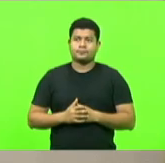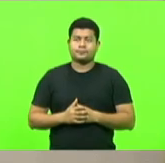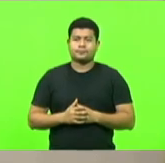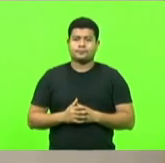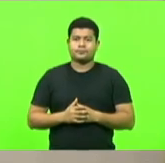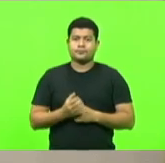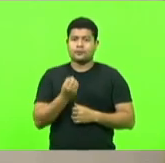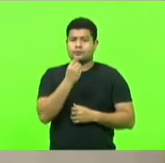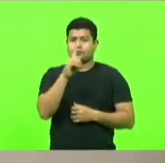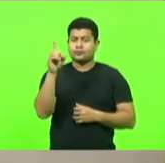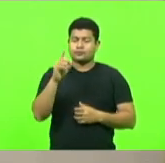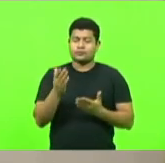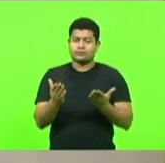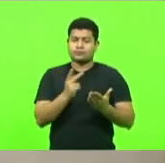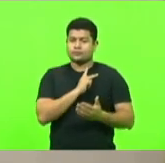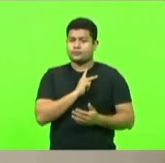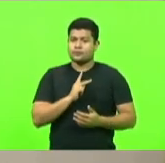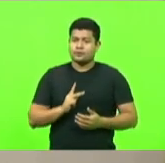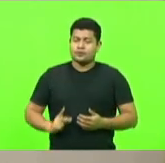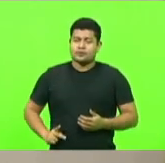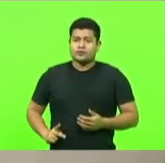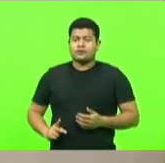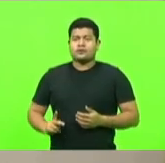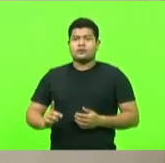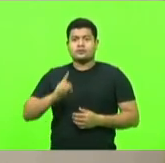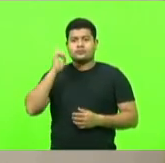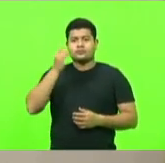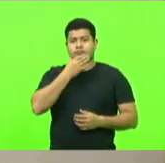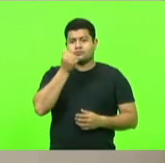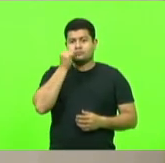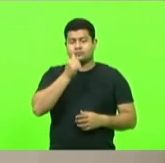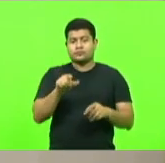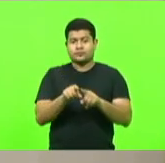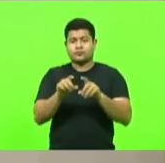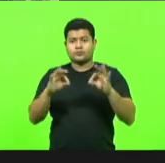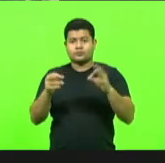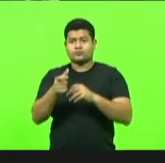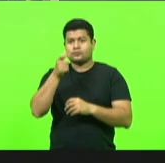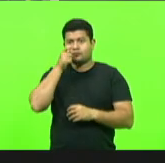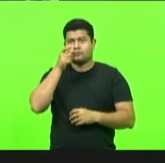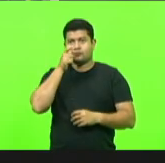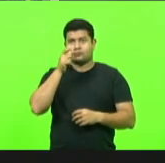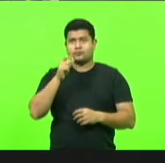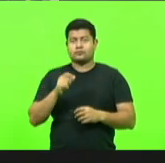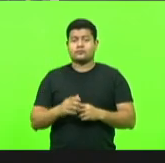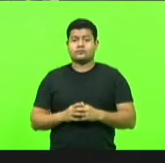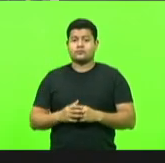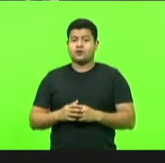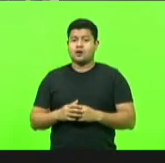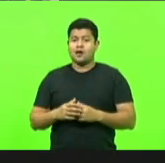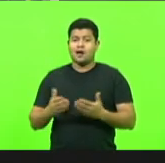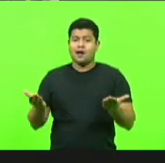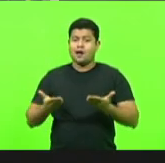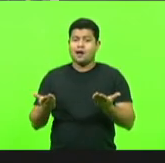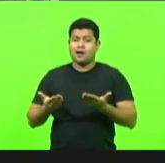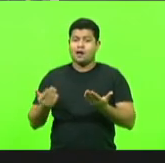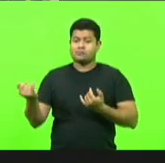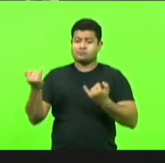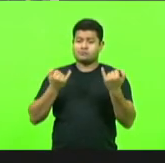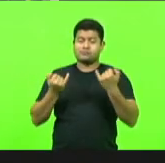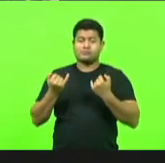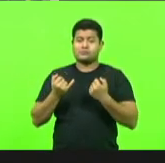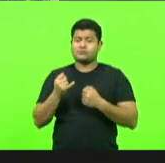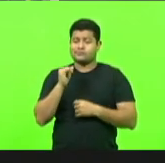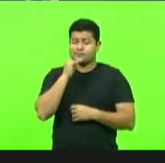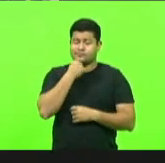Bom dia, senhores deputados. Bom dia, presidente. Bom dia, aqueles que nos ouvem de casa. Uma notícia triste e feliz me traz à tribuna